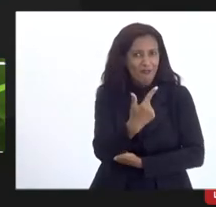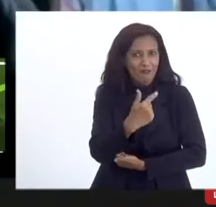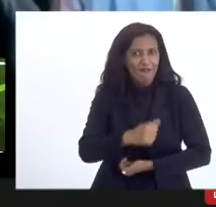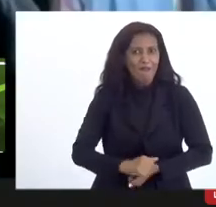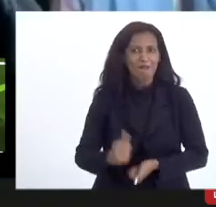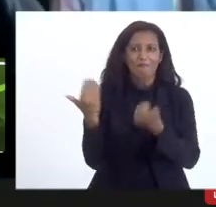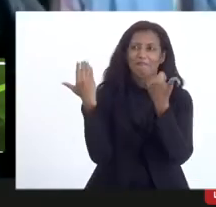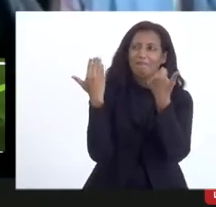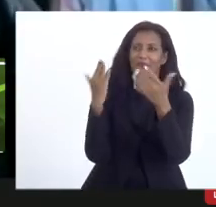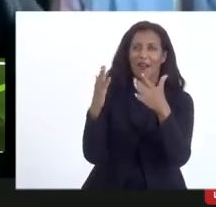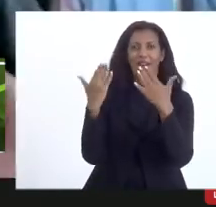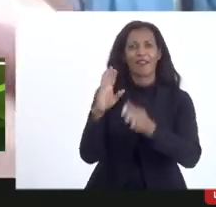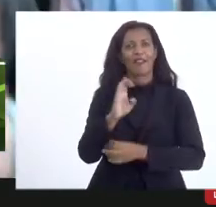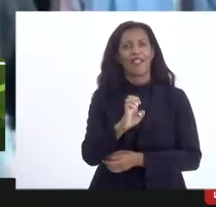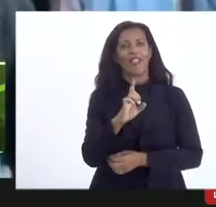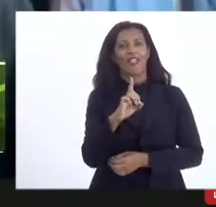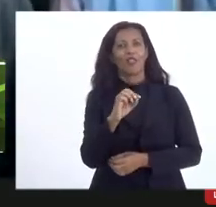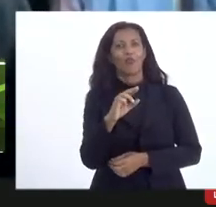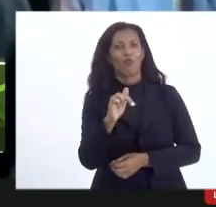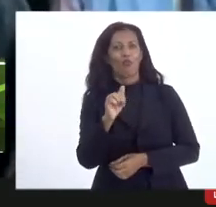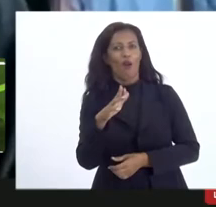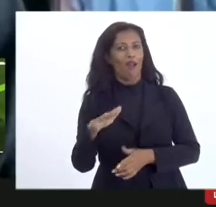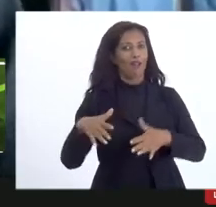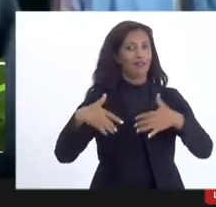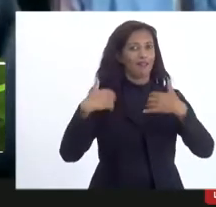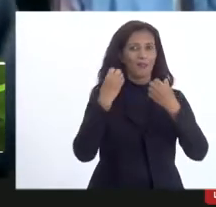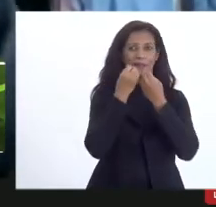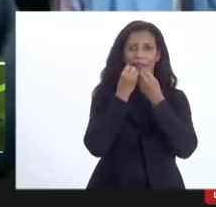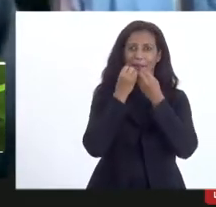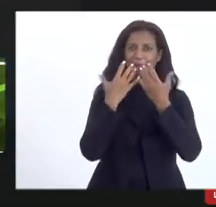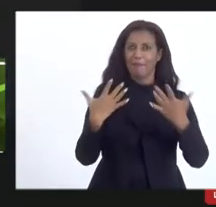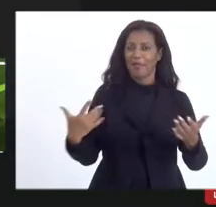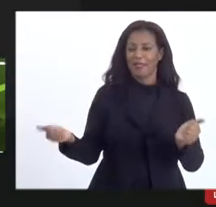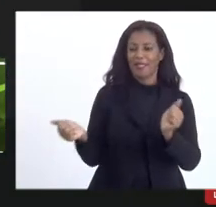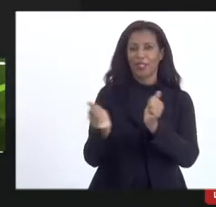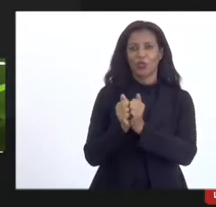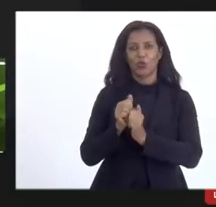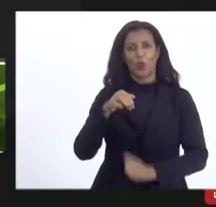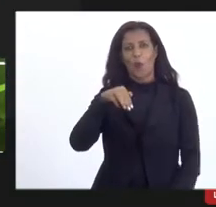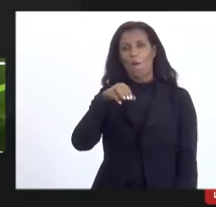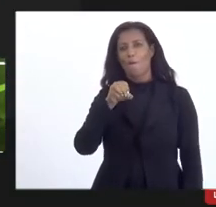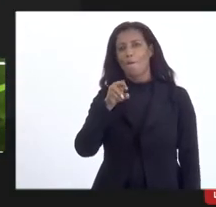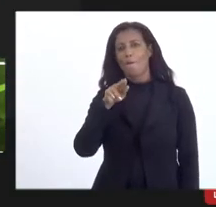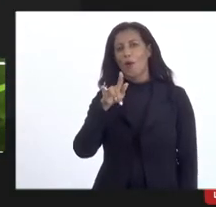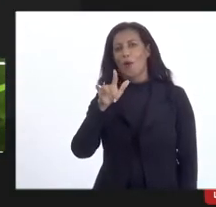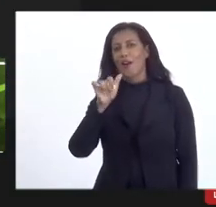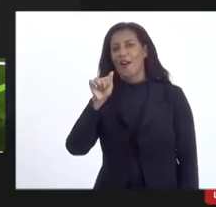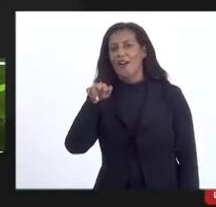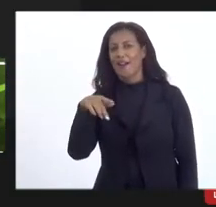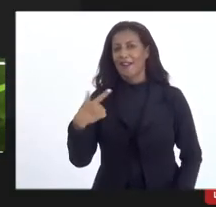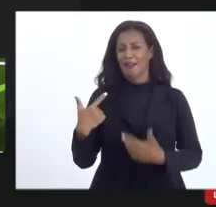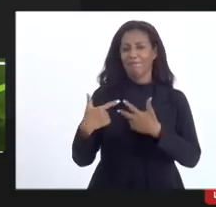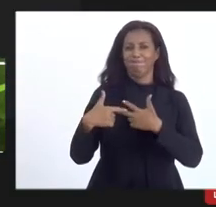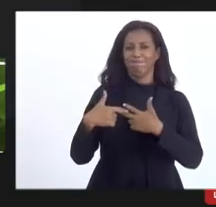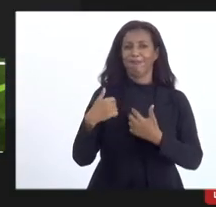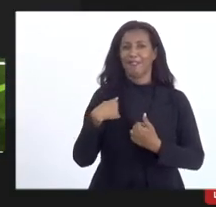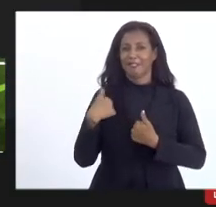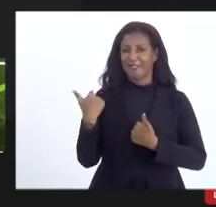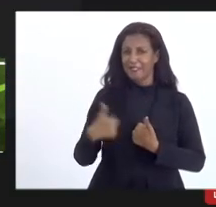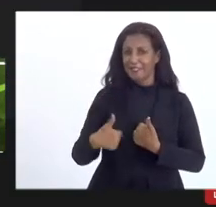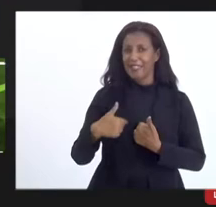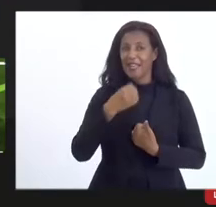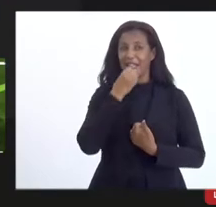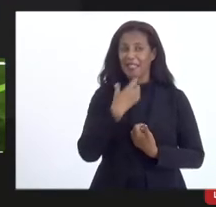Parabéns, Eduardo Lournel. Ainda bem que está aqui a Morgana para me corrigir e ainda bem que eu tenho o bom senso de